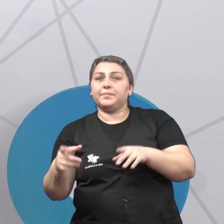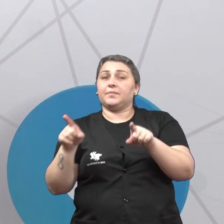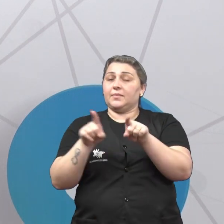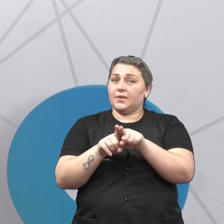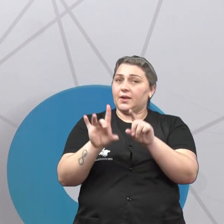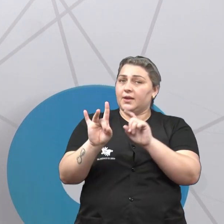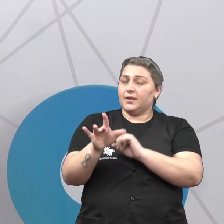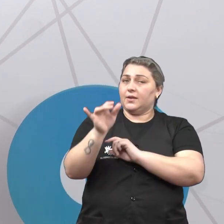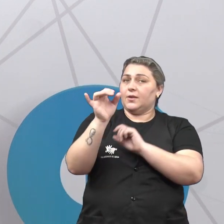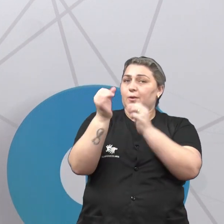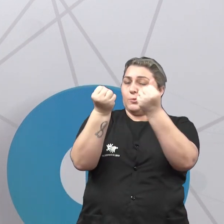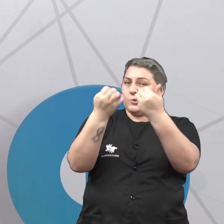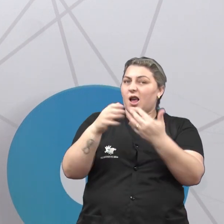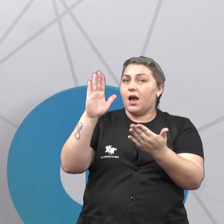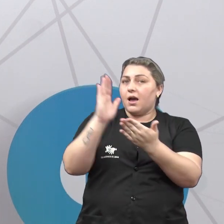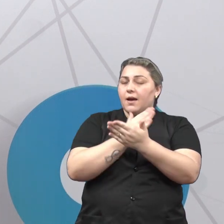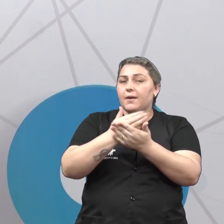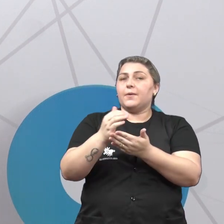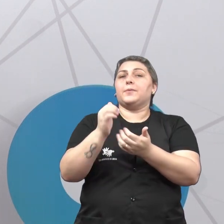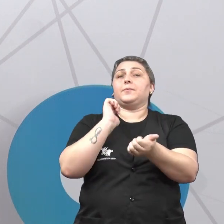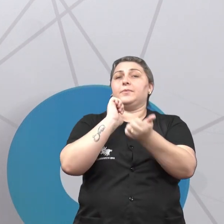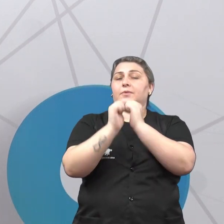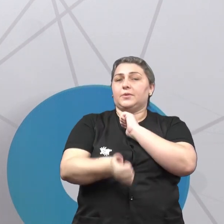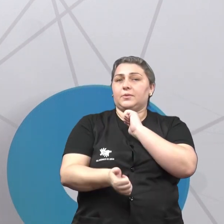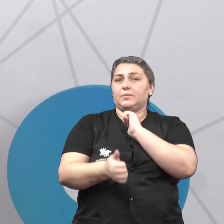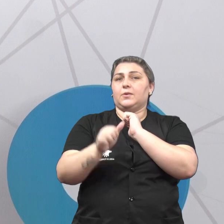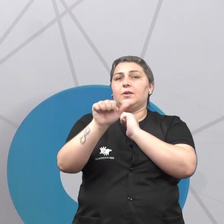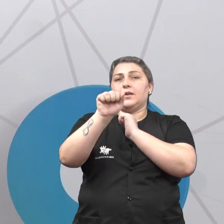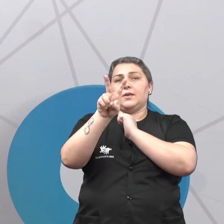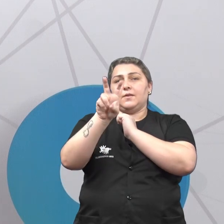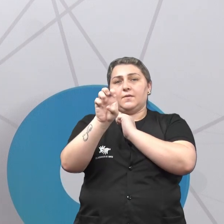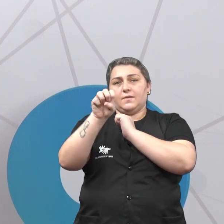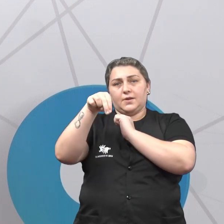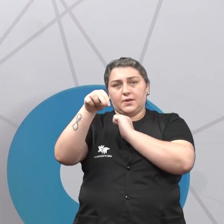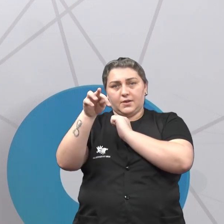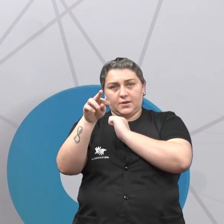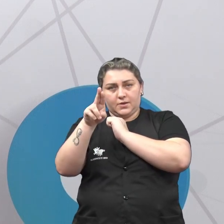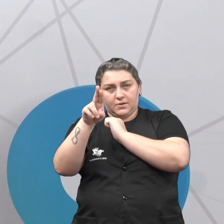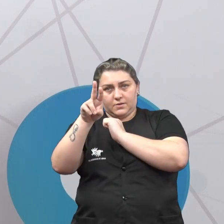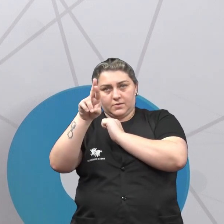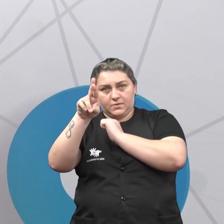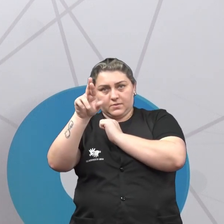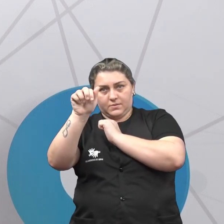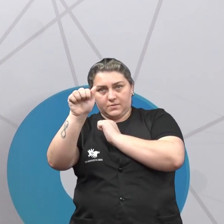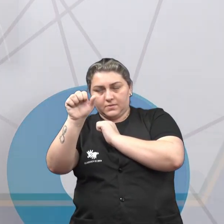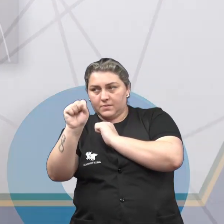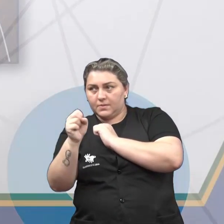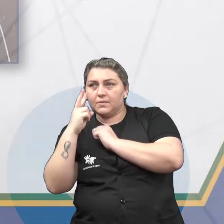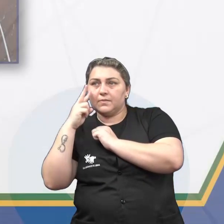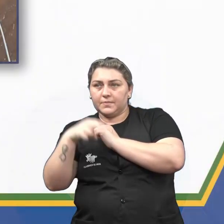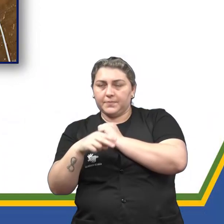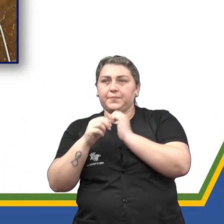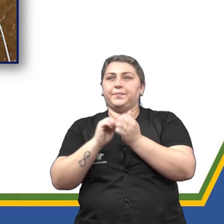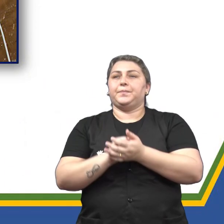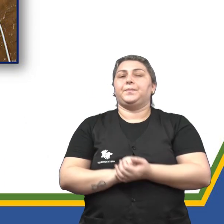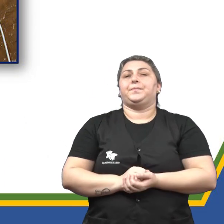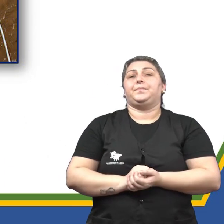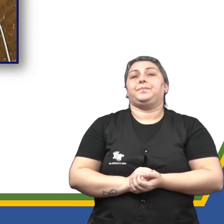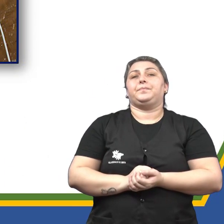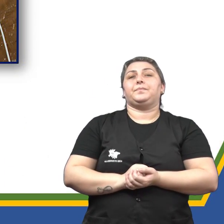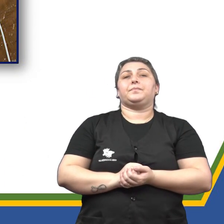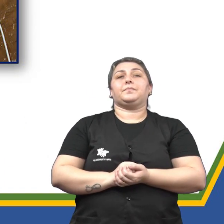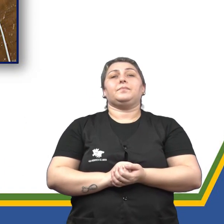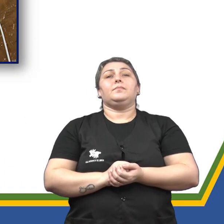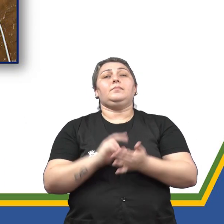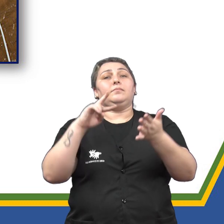citar alguns outros esportes de aventuras para depois vocês retornarem e ver os seus conceitos, tá? As